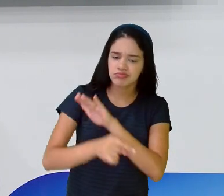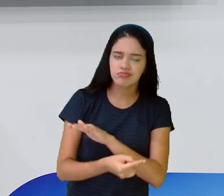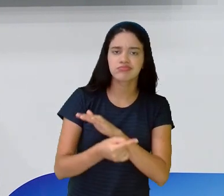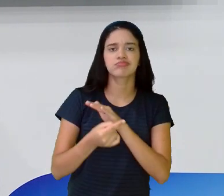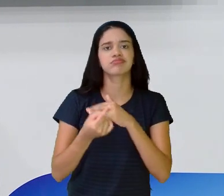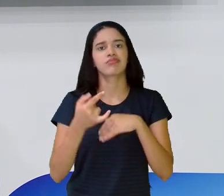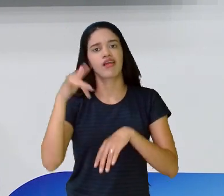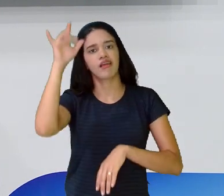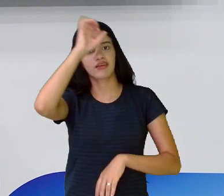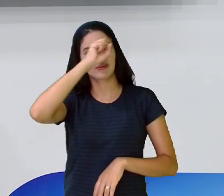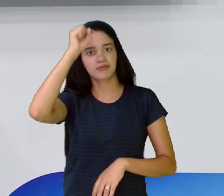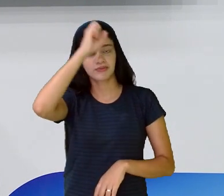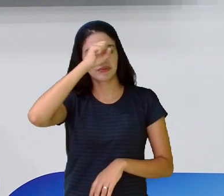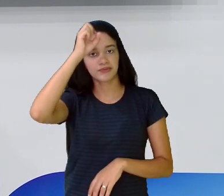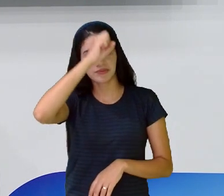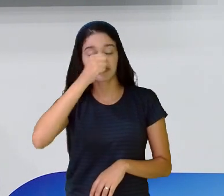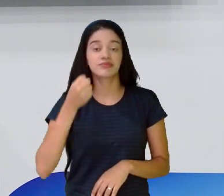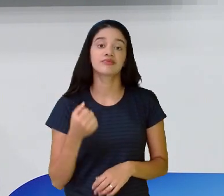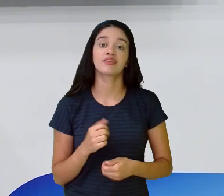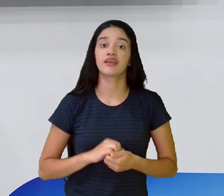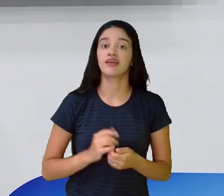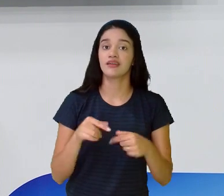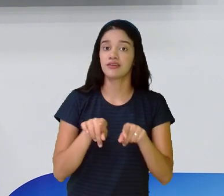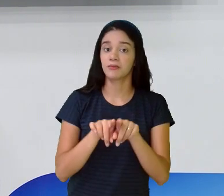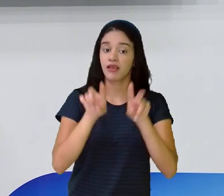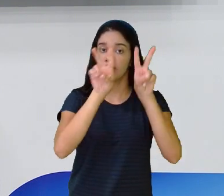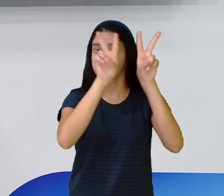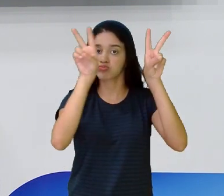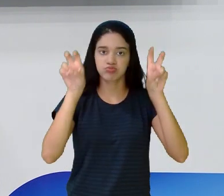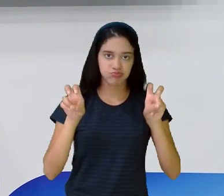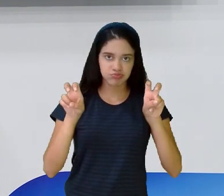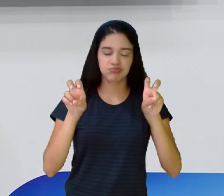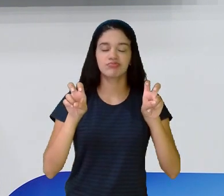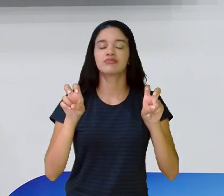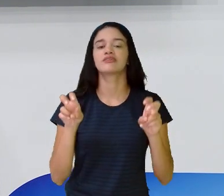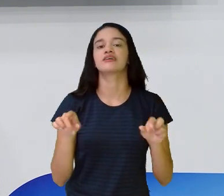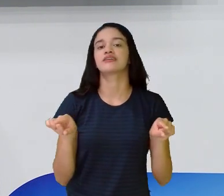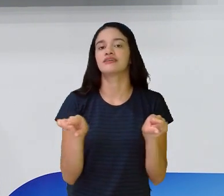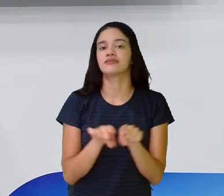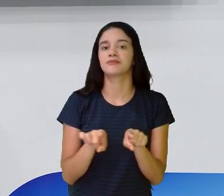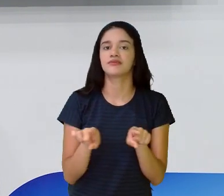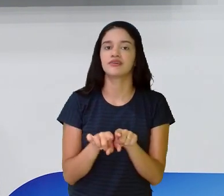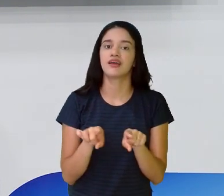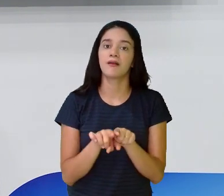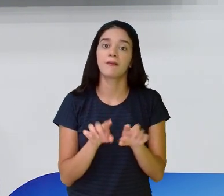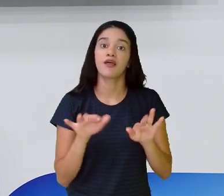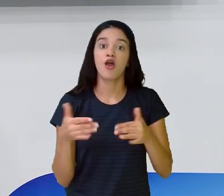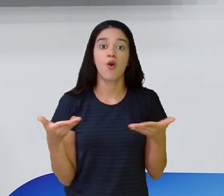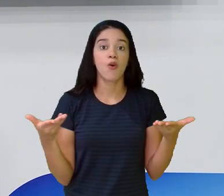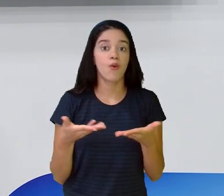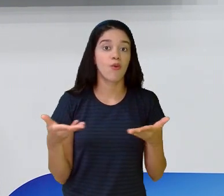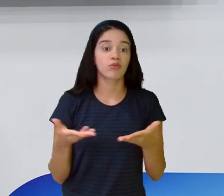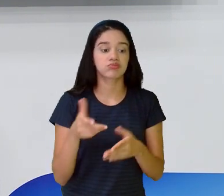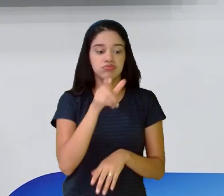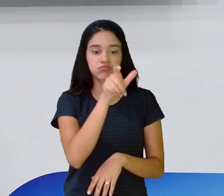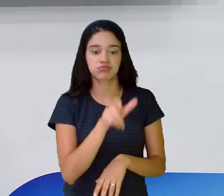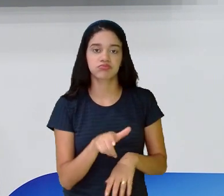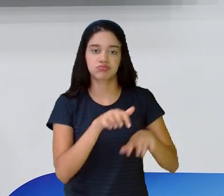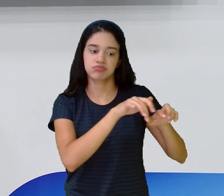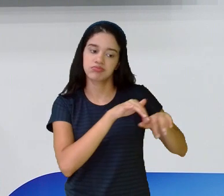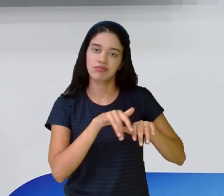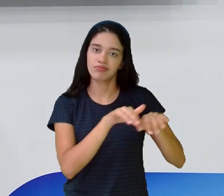esse aprendizado sobre determinado assunto. E quem está no nosso chat fazendo esse